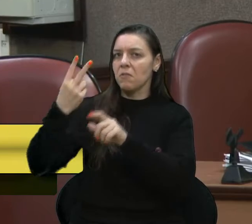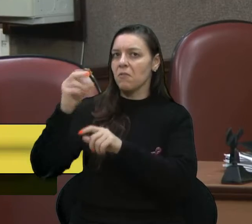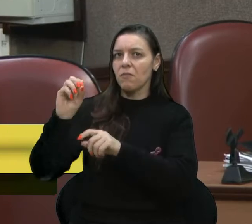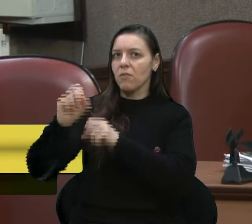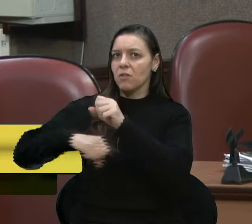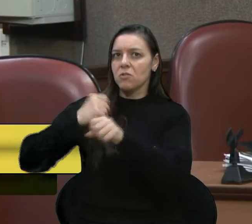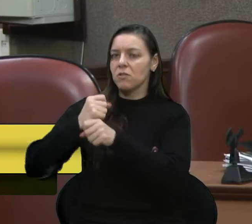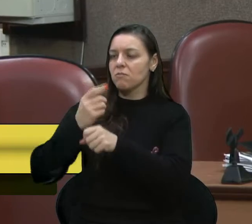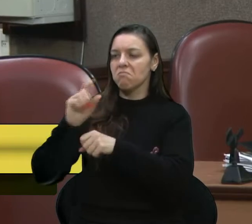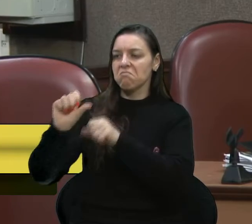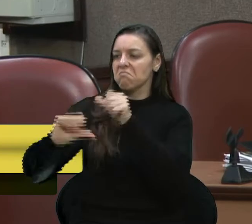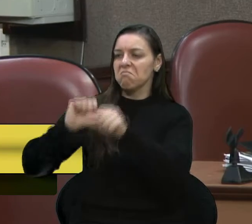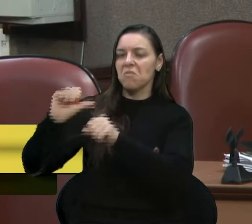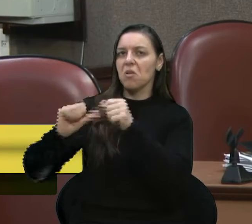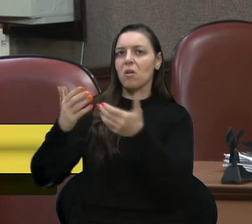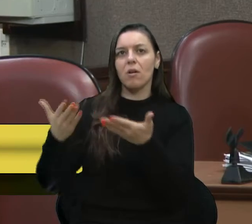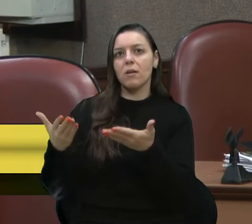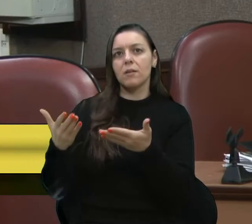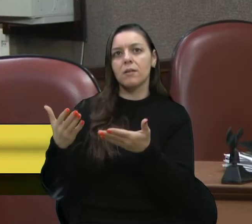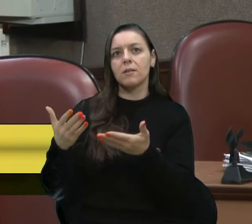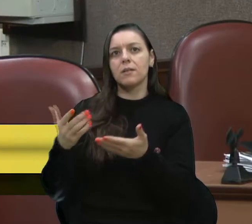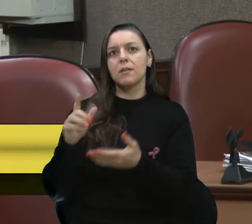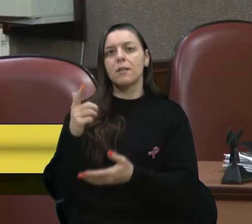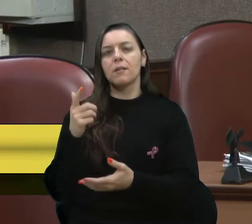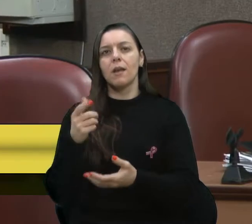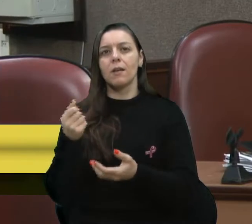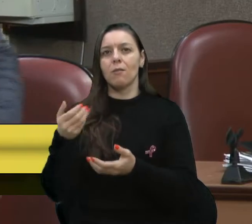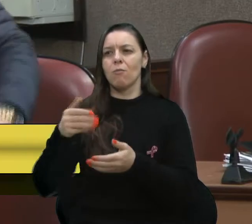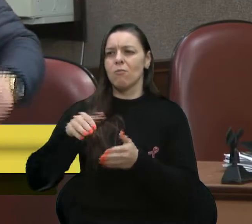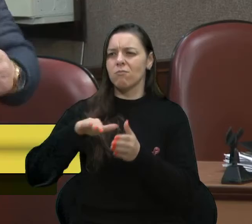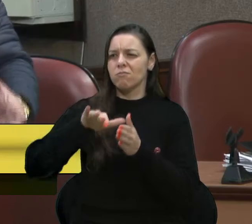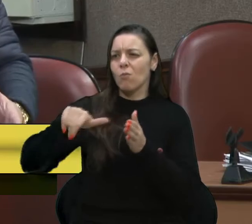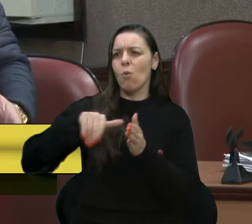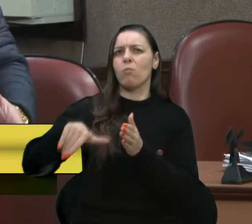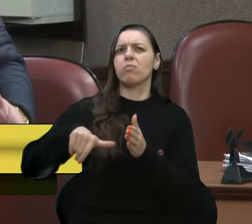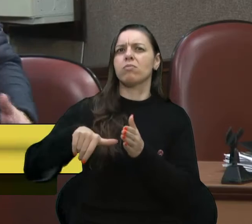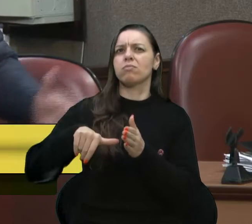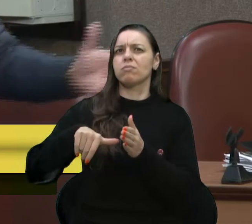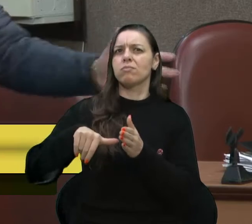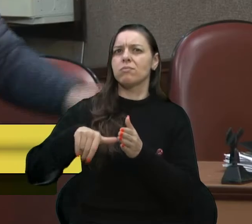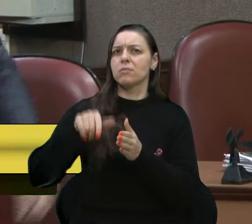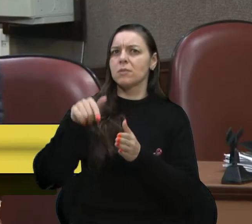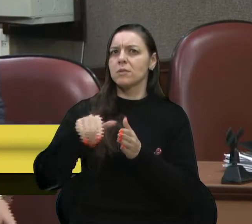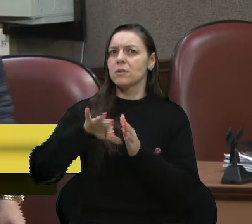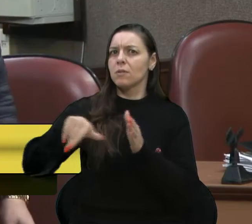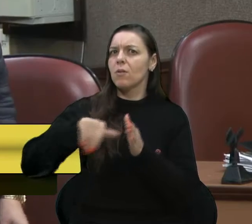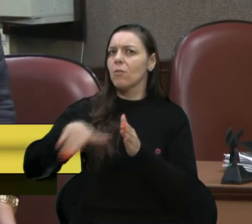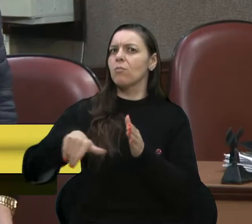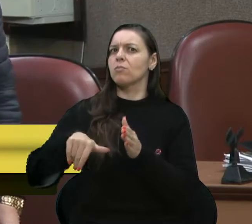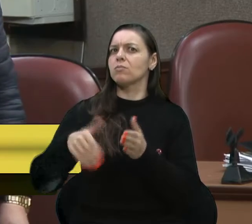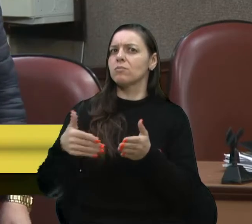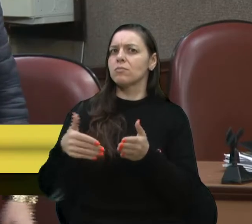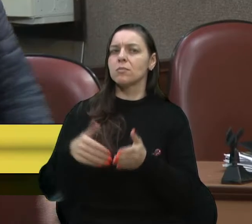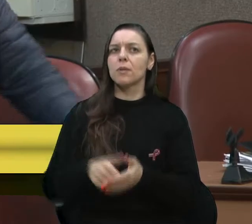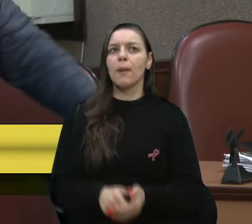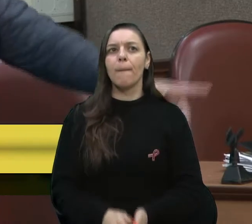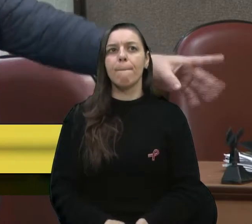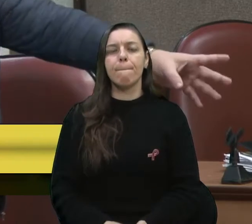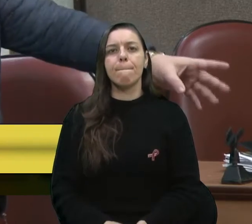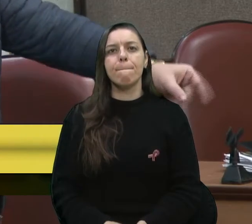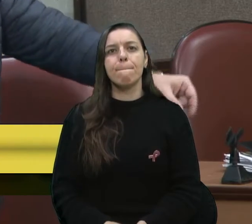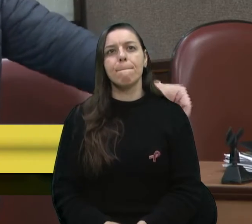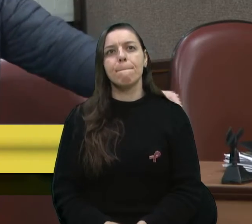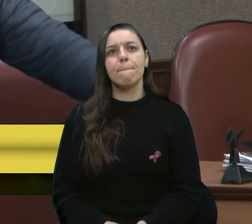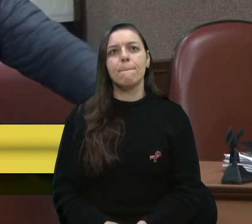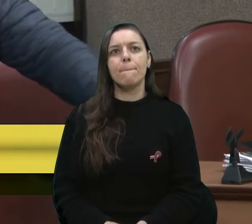vão trocar, não têm condições. Mas não esse absurdo, esse roubo. Isso é roubo. Sua parte, vereador Fantinel. Ah,